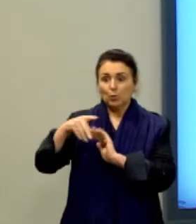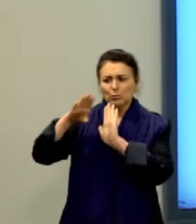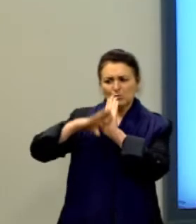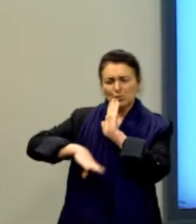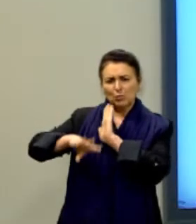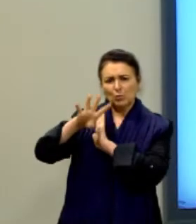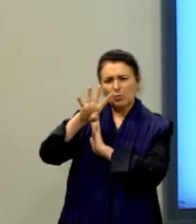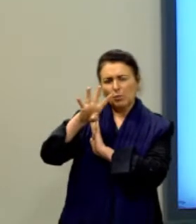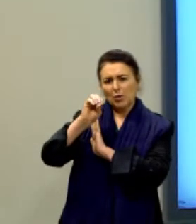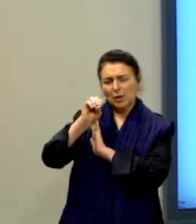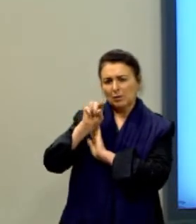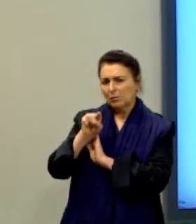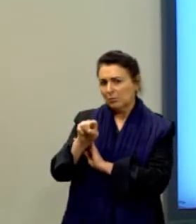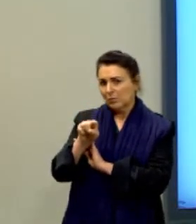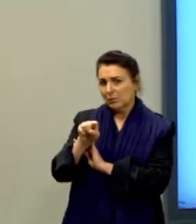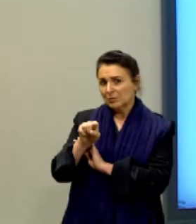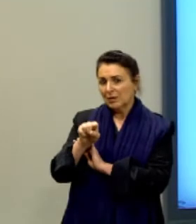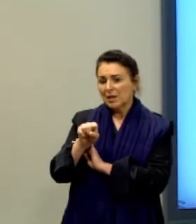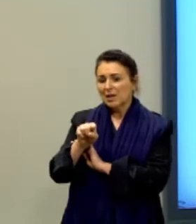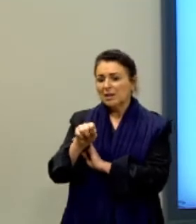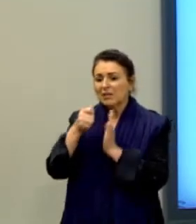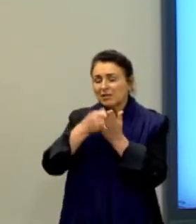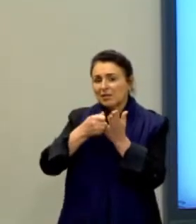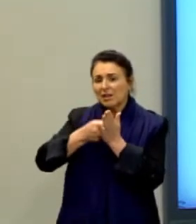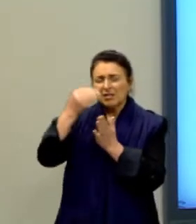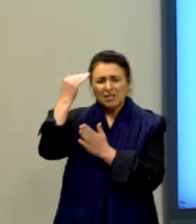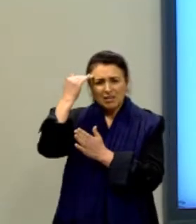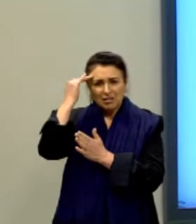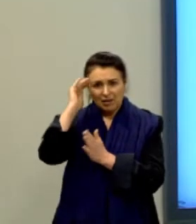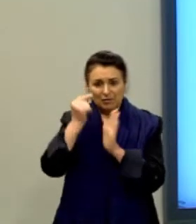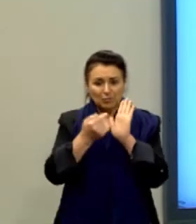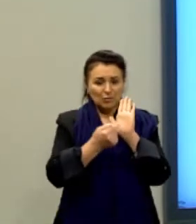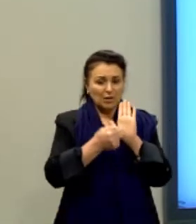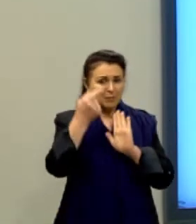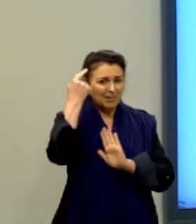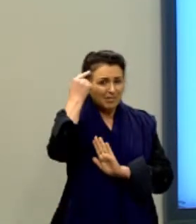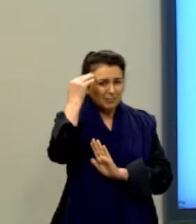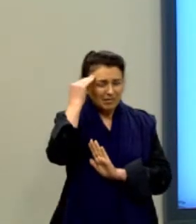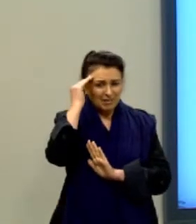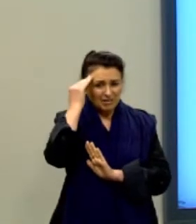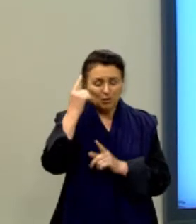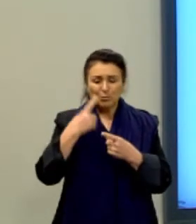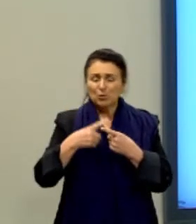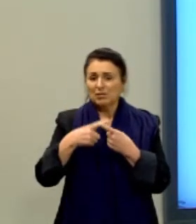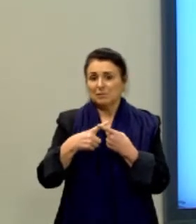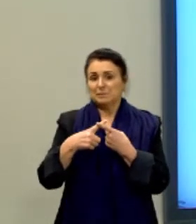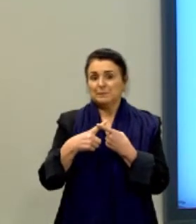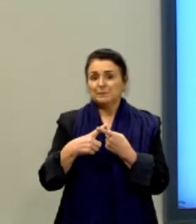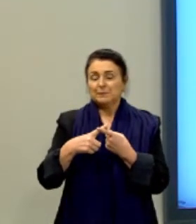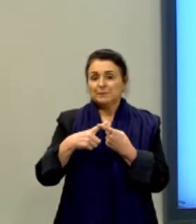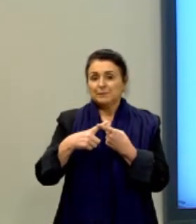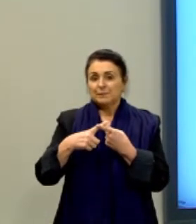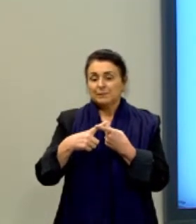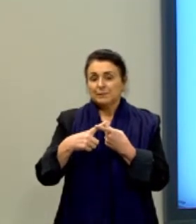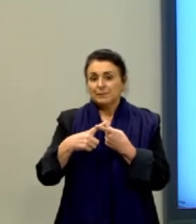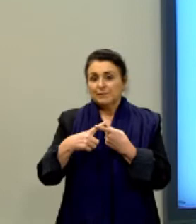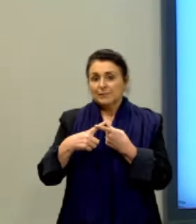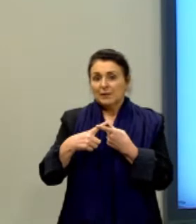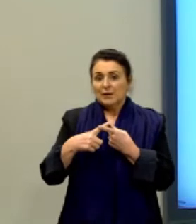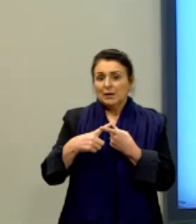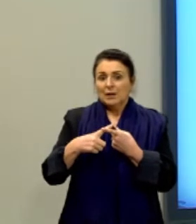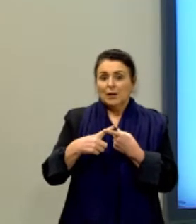ver algumas partes aqui pra tentar entender o porquê, tá legal? Então, vamos dar uma analisada aqui. No conto O